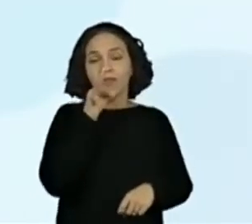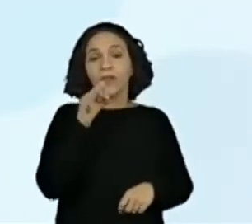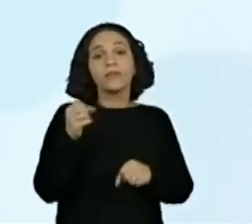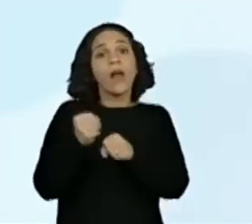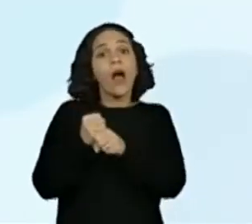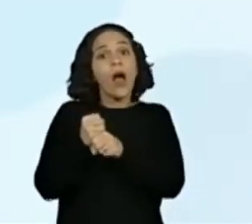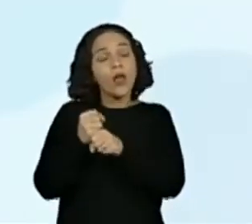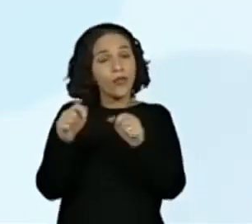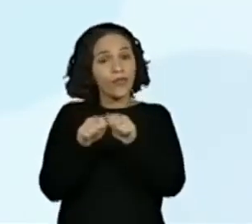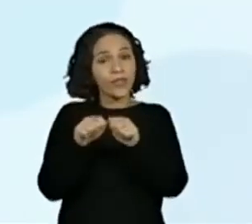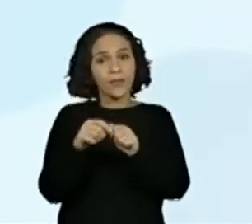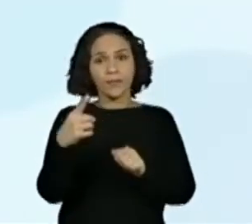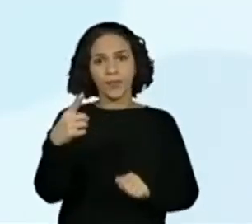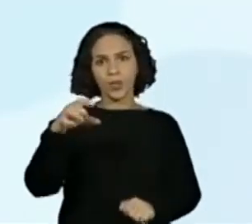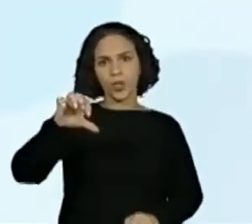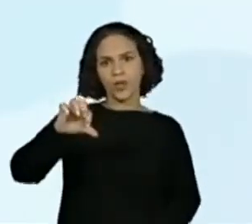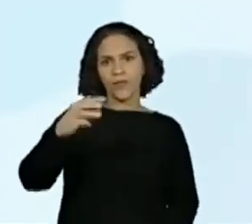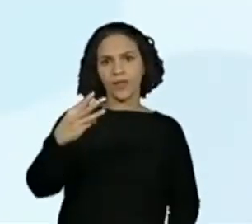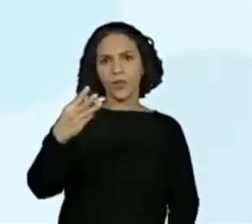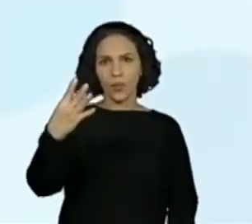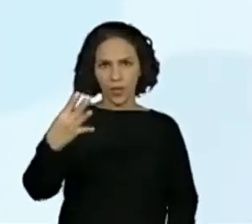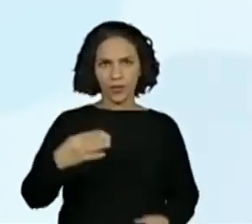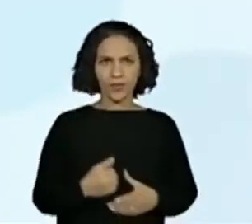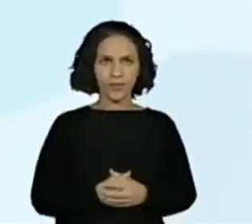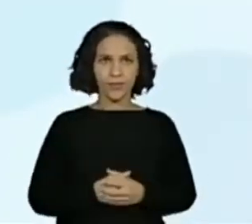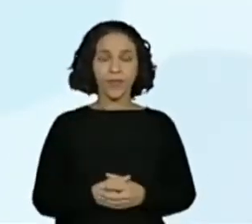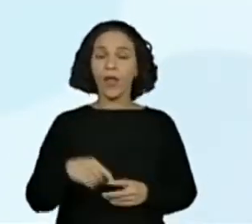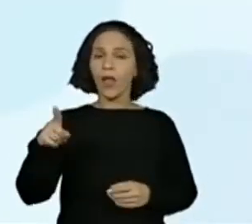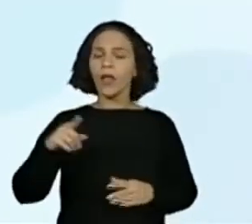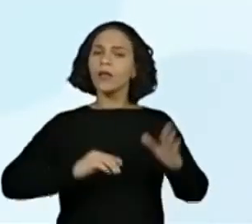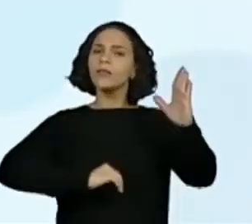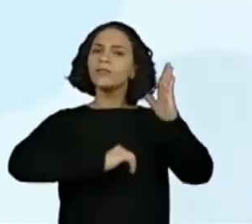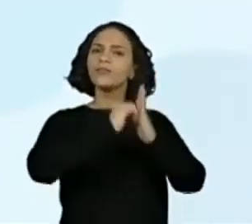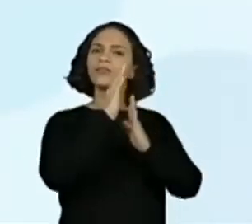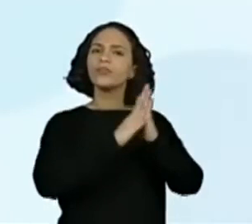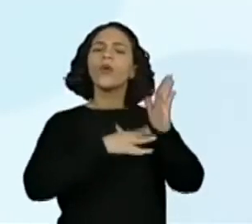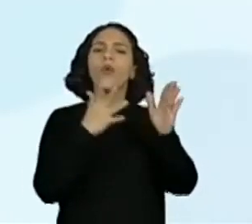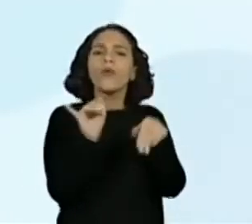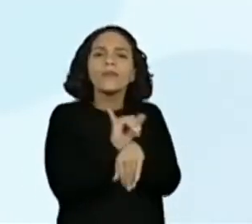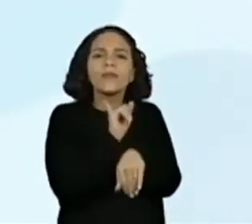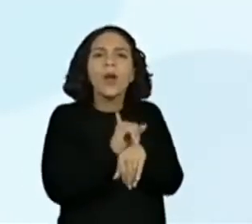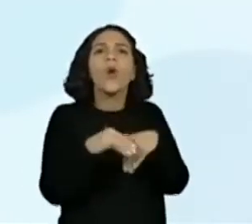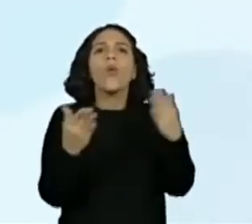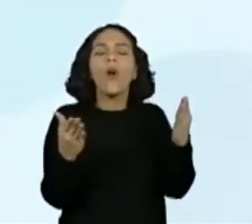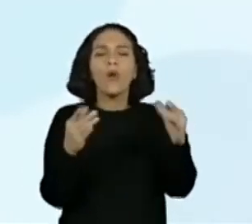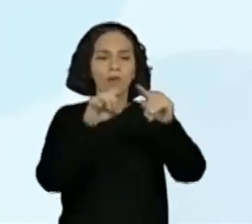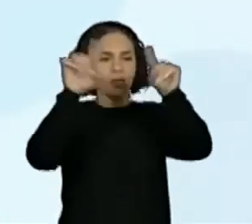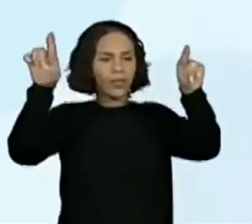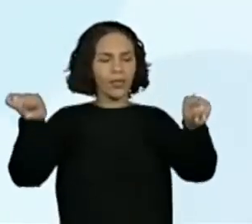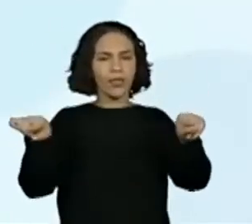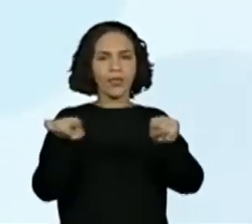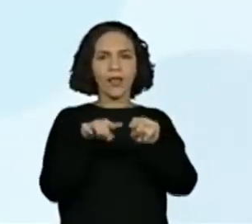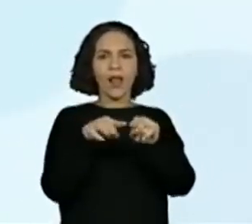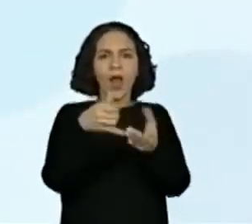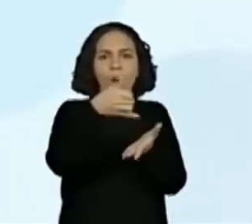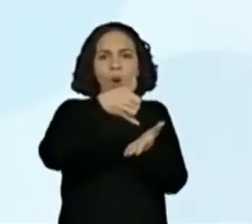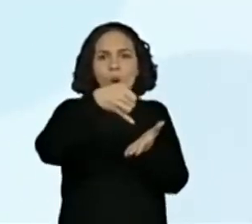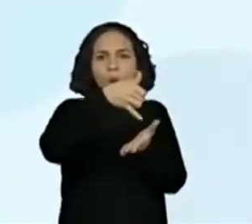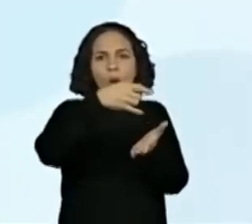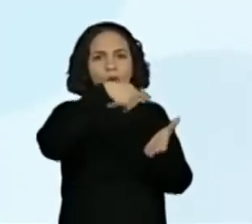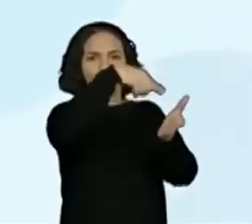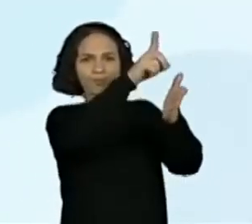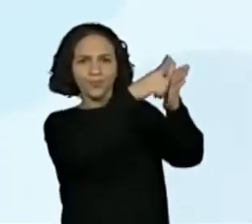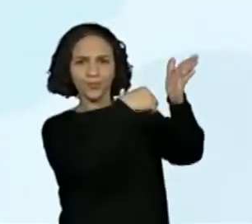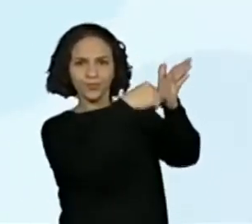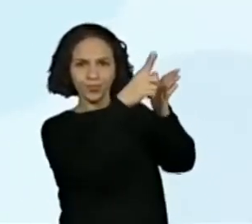de 1934. A técnica utilizada para a pintura foi a técnica do óleo sobre tela. As dimensões são